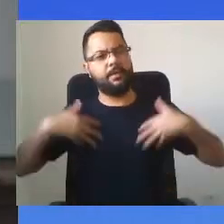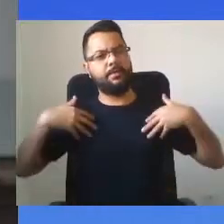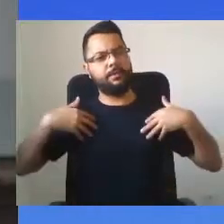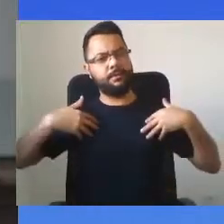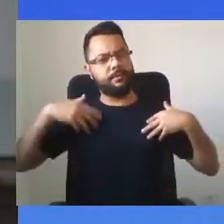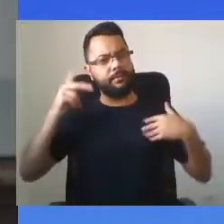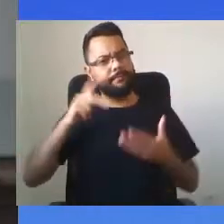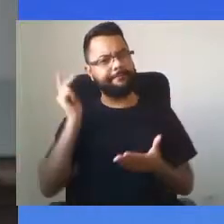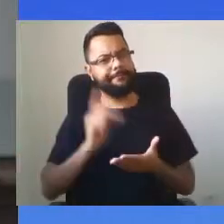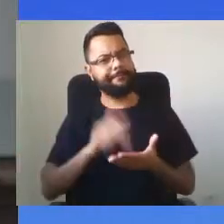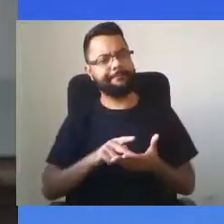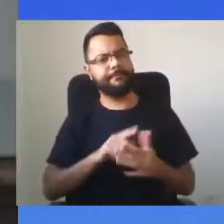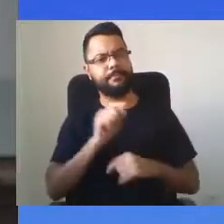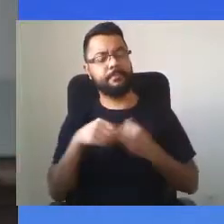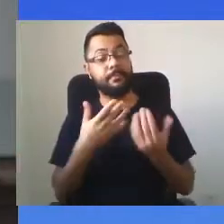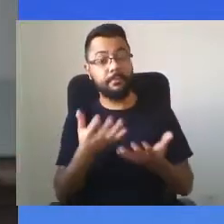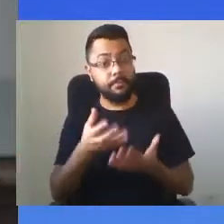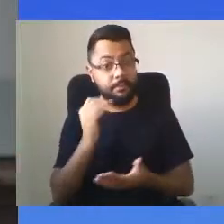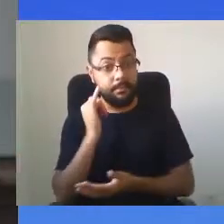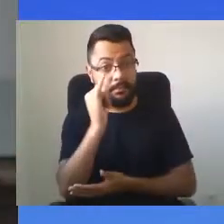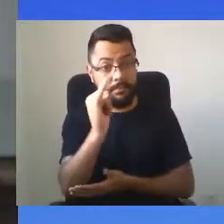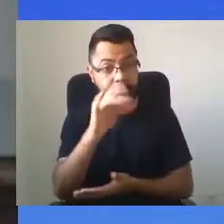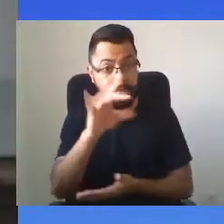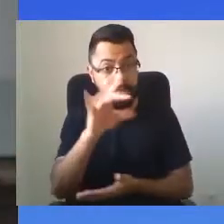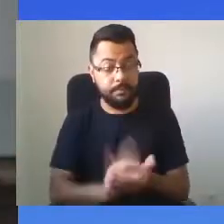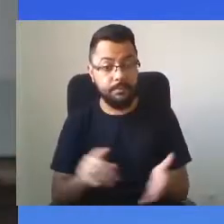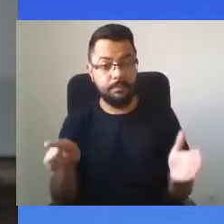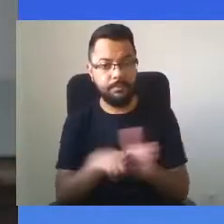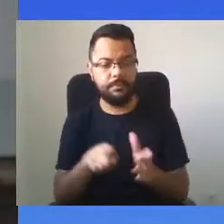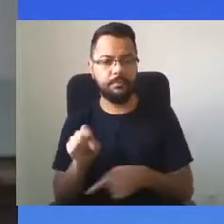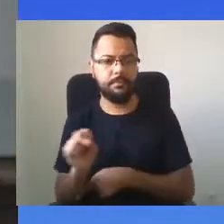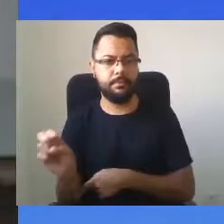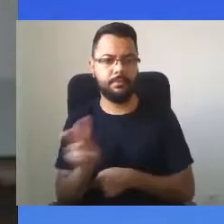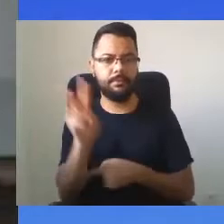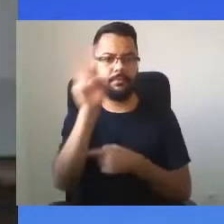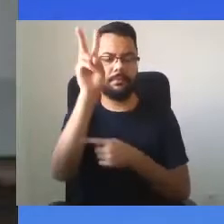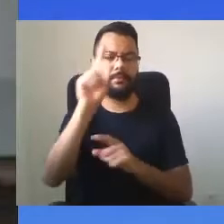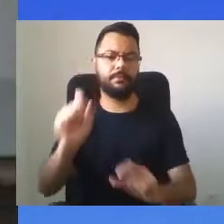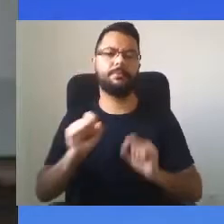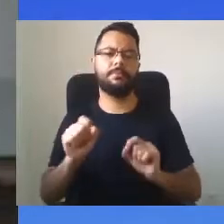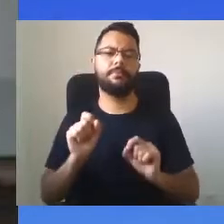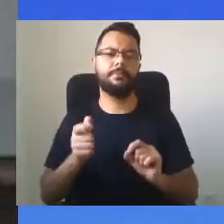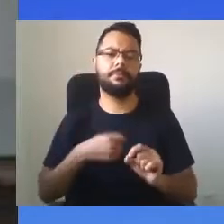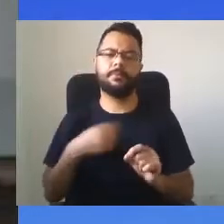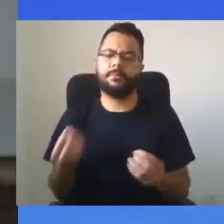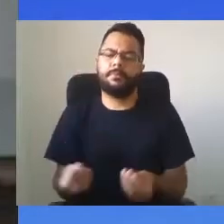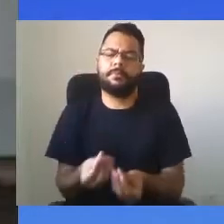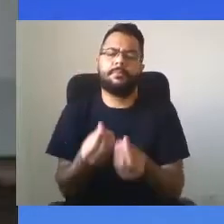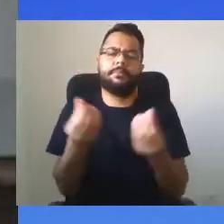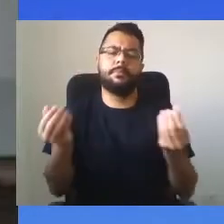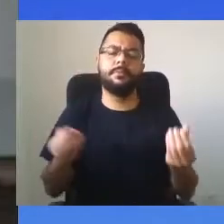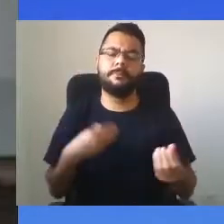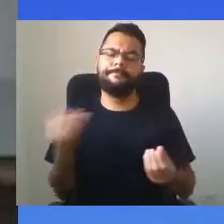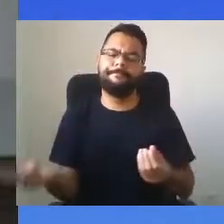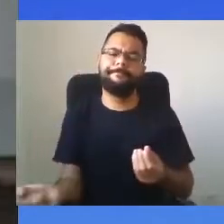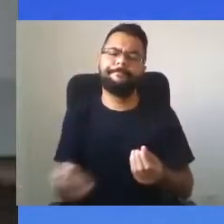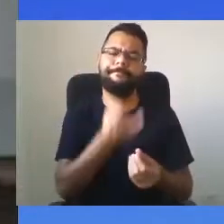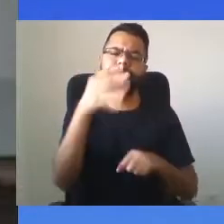Gostaria de afirmar que sigo valorizando e que acho mais precioso o conhecimento, a